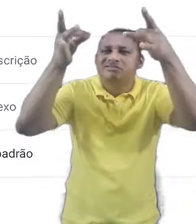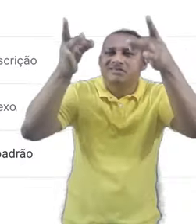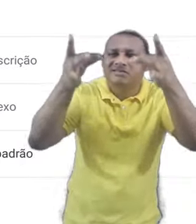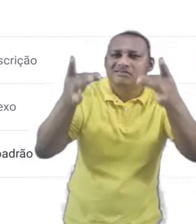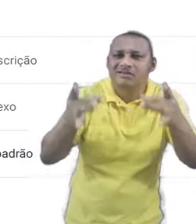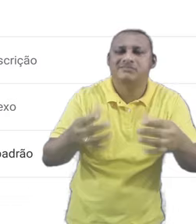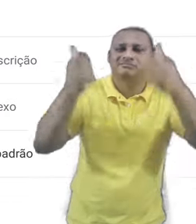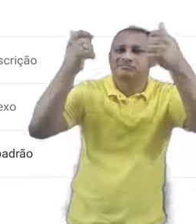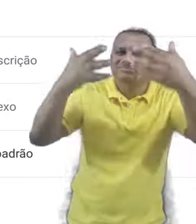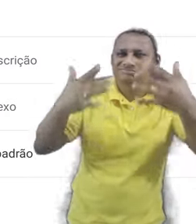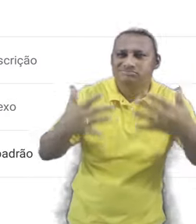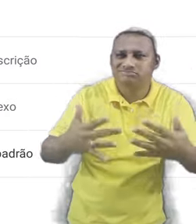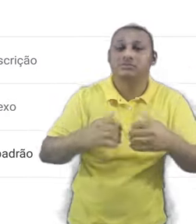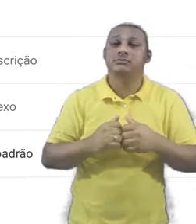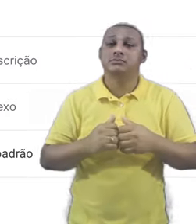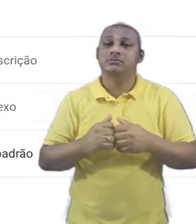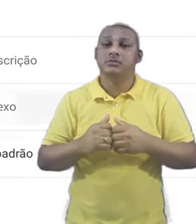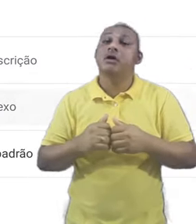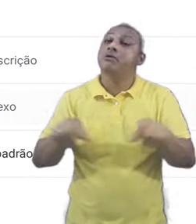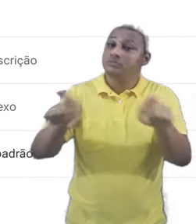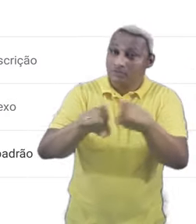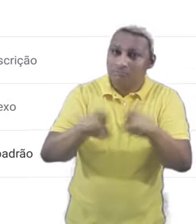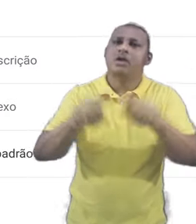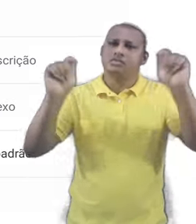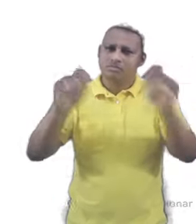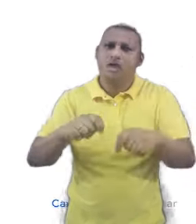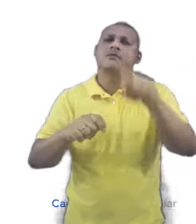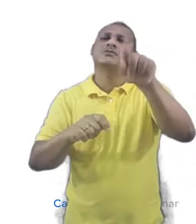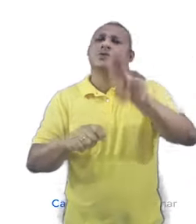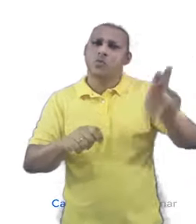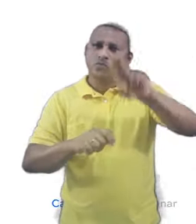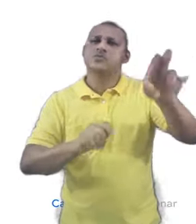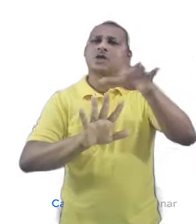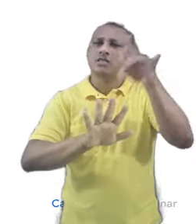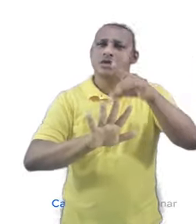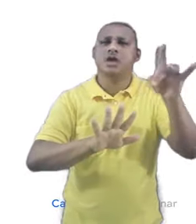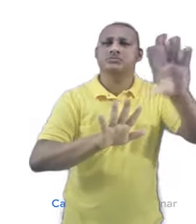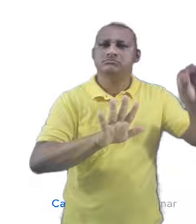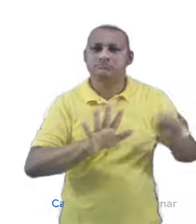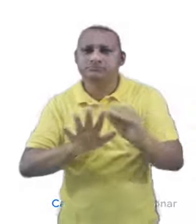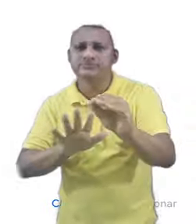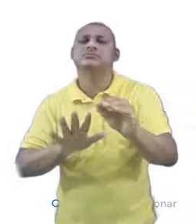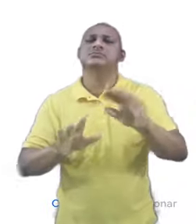Também é possível adicionar anexos ao nosso evento. A